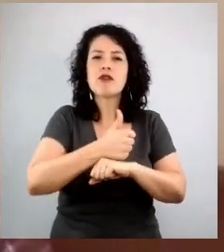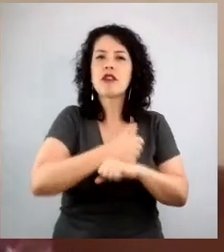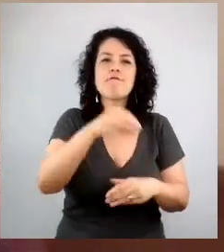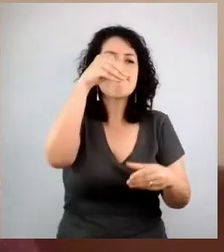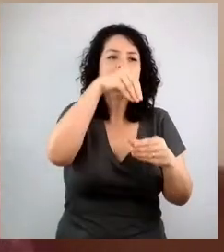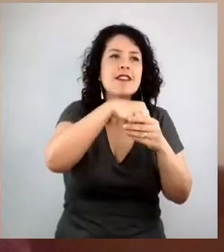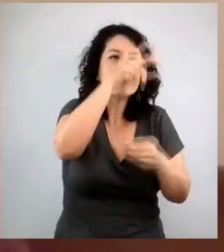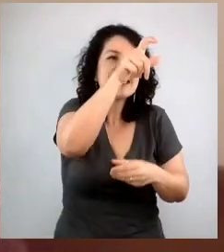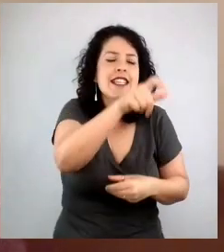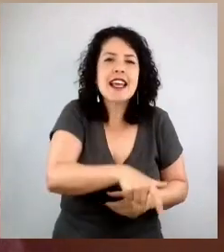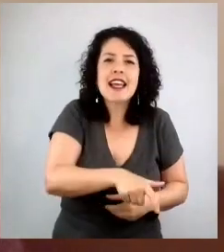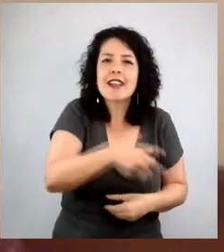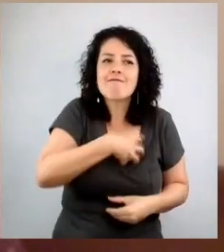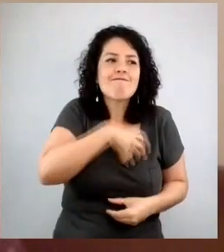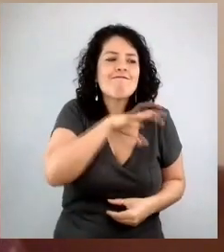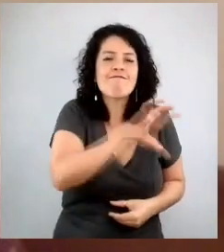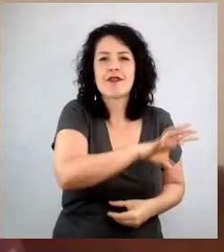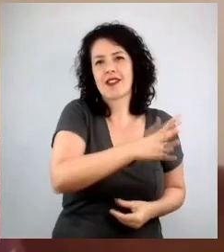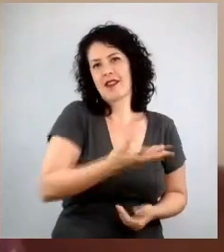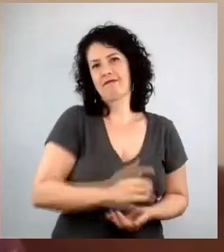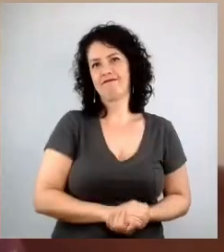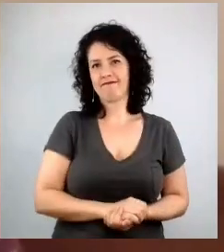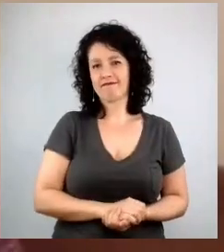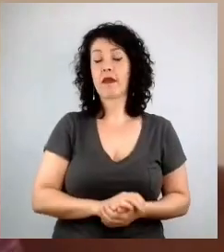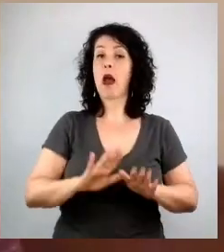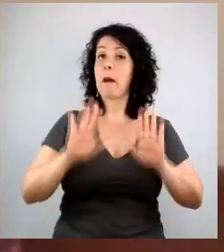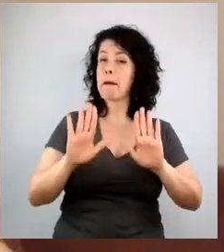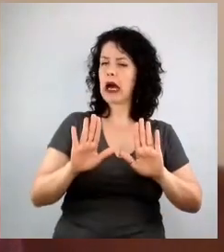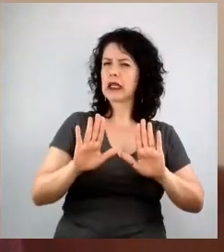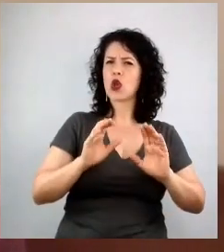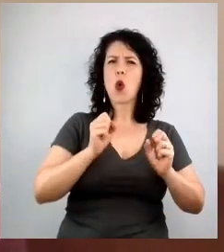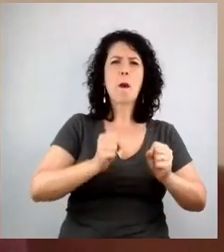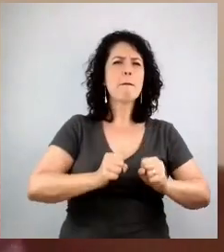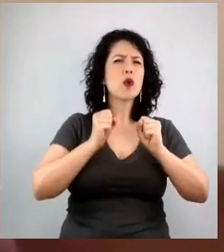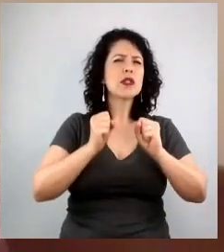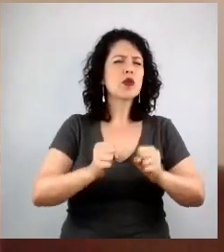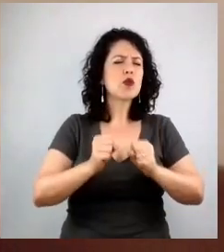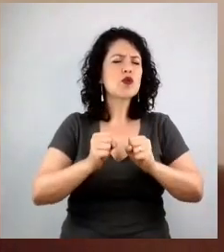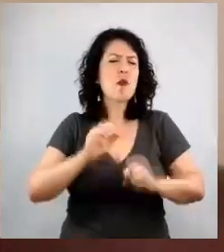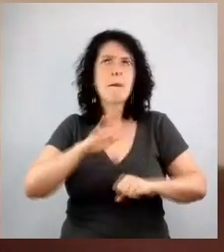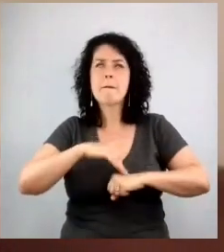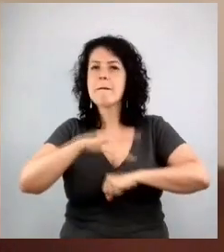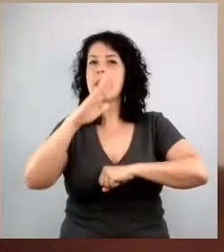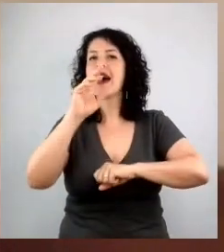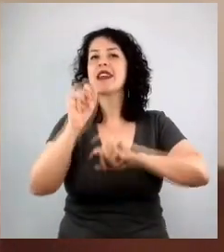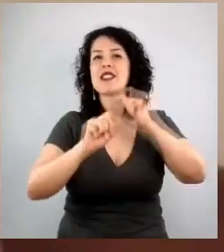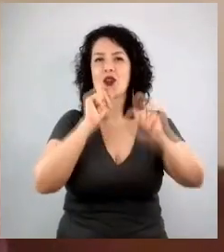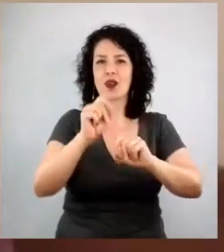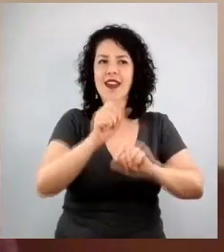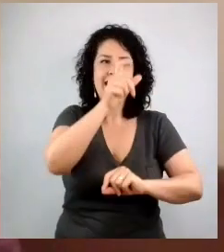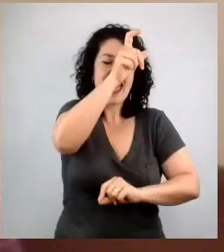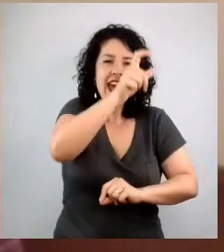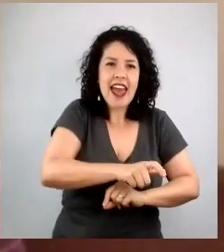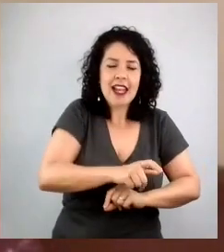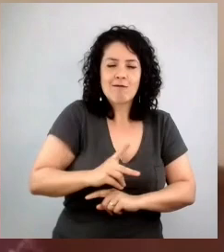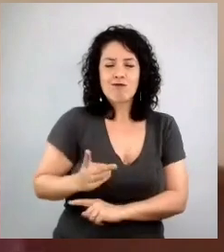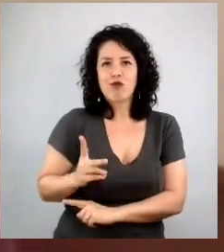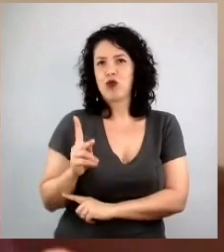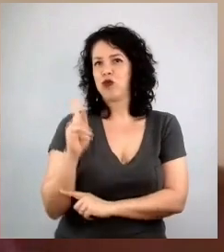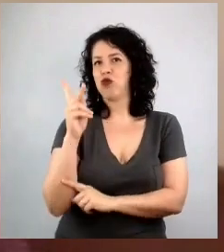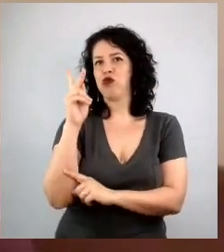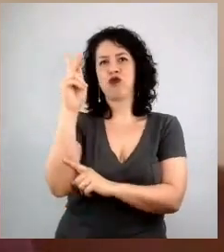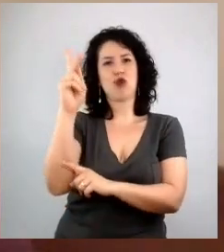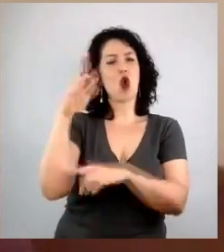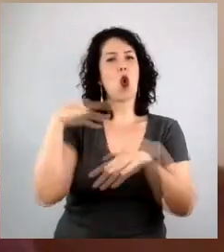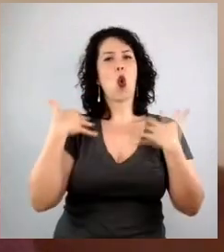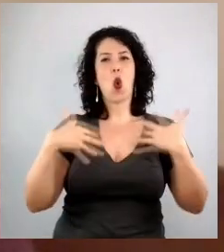Mas o mais poderoso foi que ela escolheu transformar esse talento em virtude. Então, ela usava